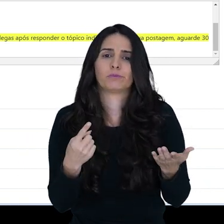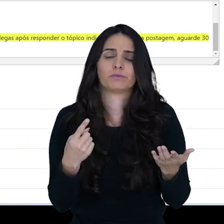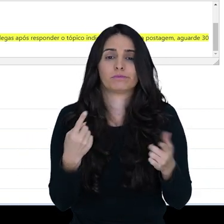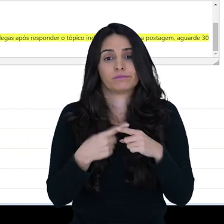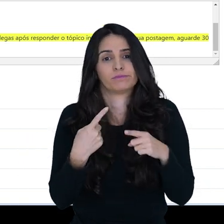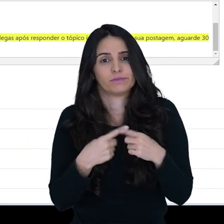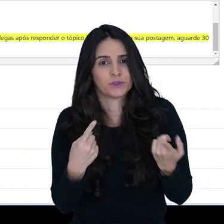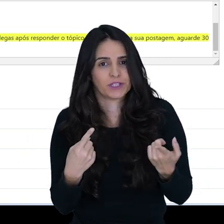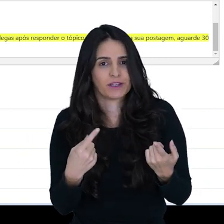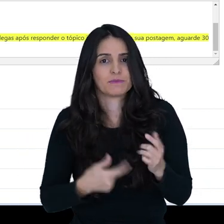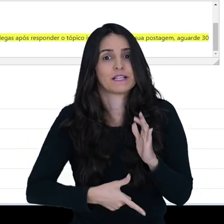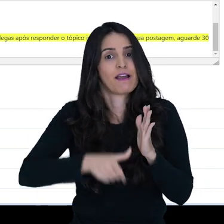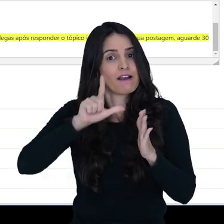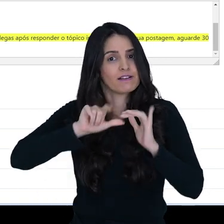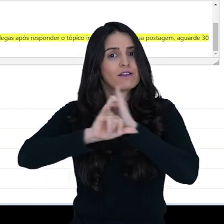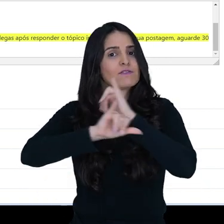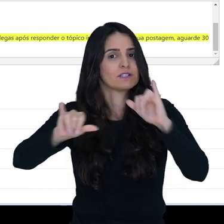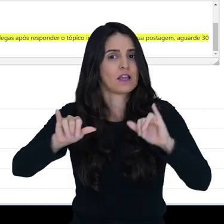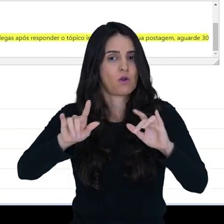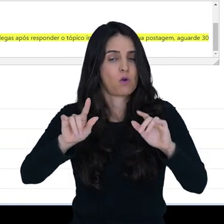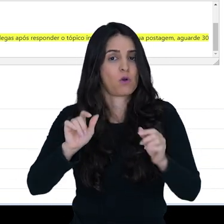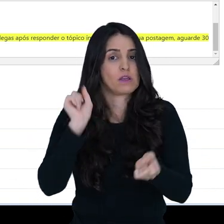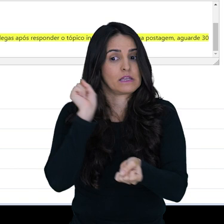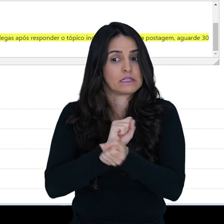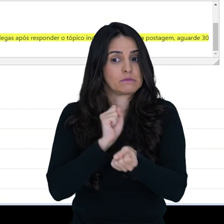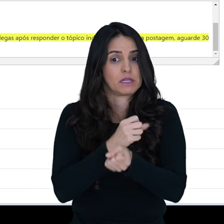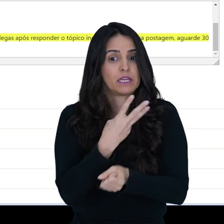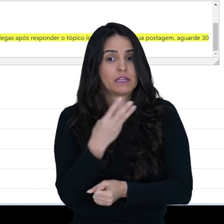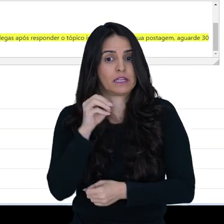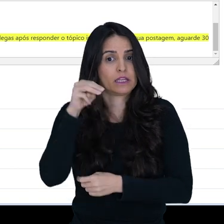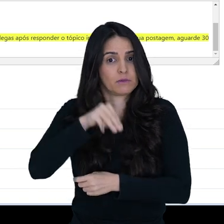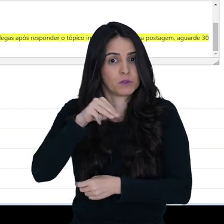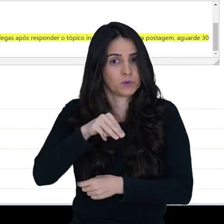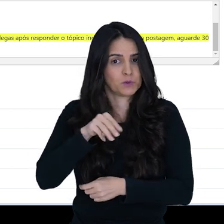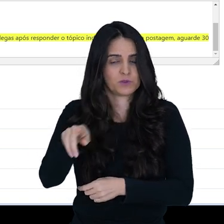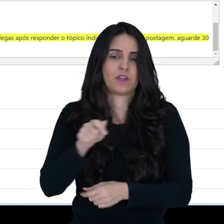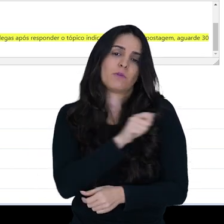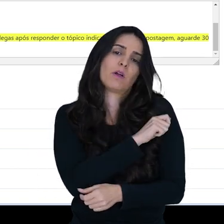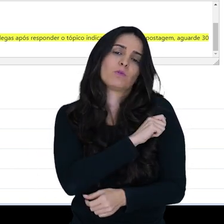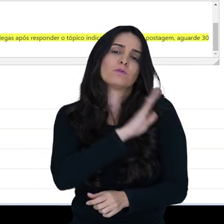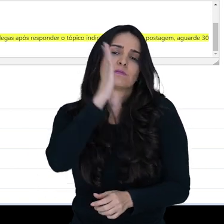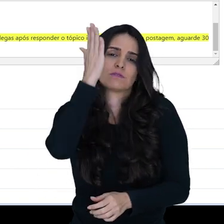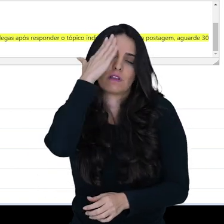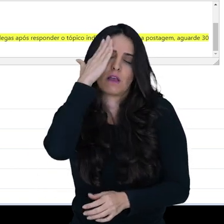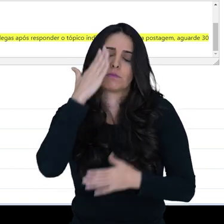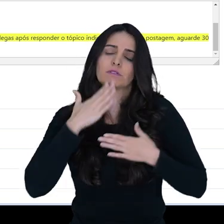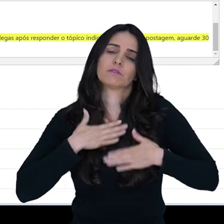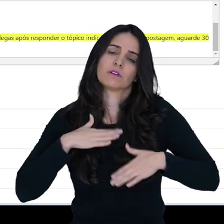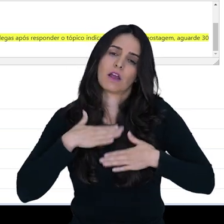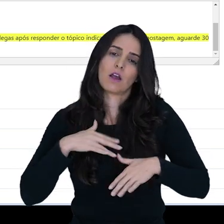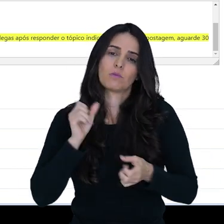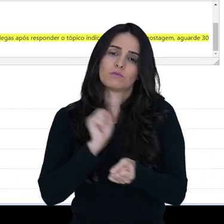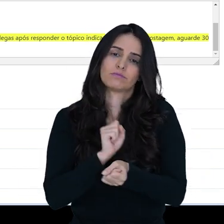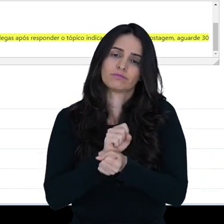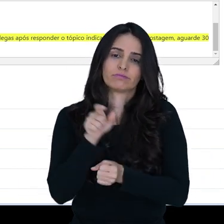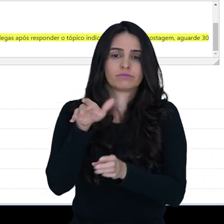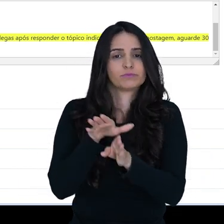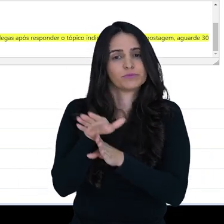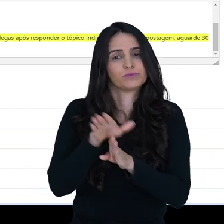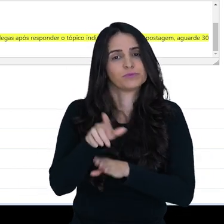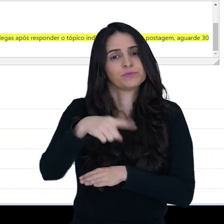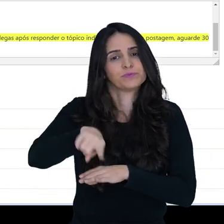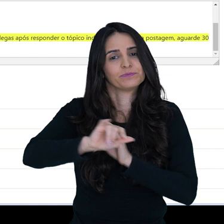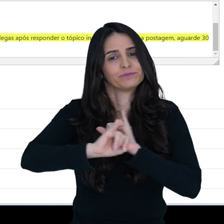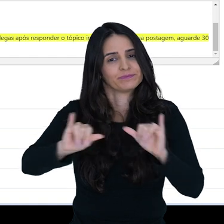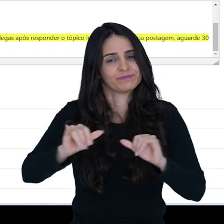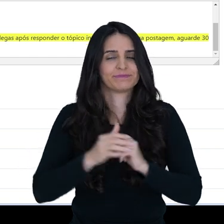dúvidas. Então, com esse aviso, você consegue minimizar esse tipo de reação do aluno e também orientar.